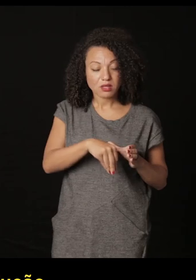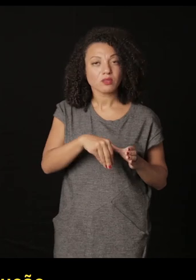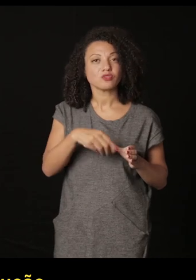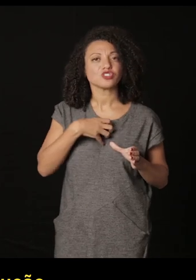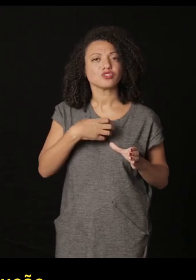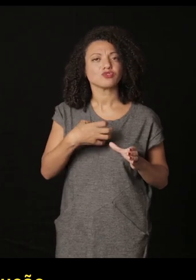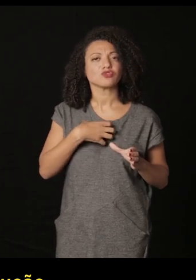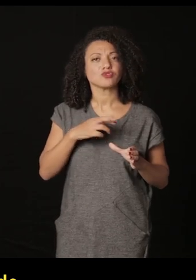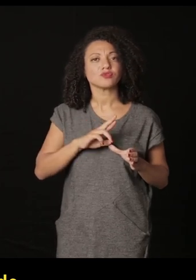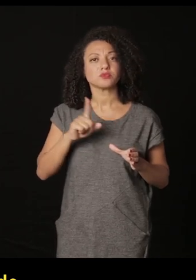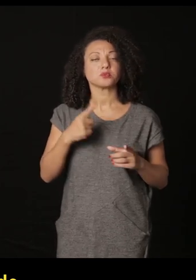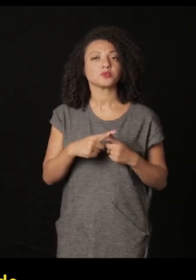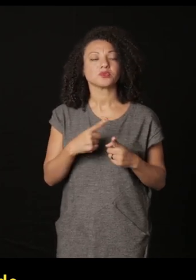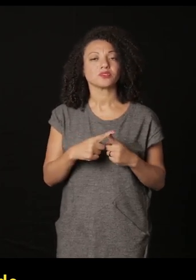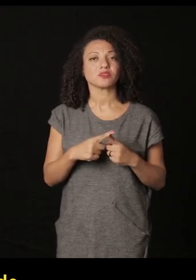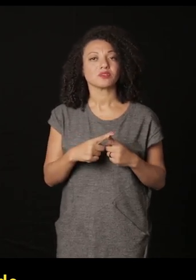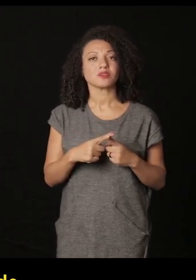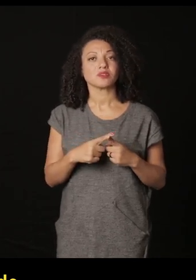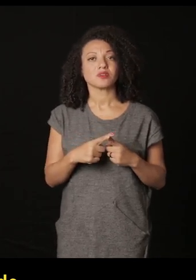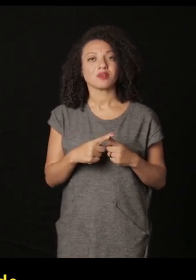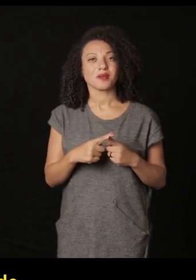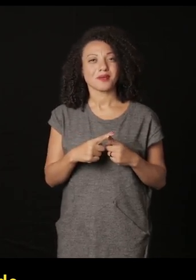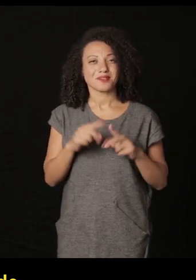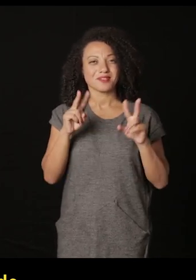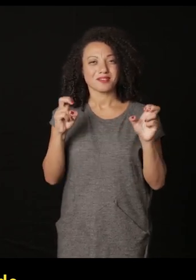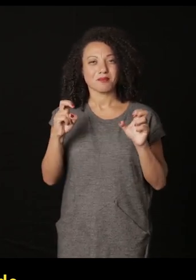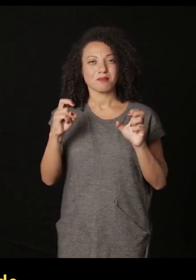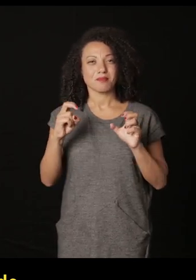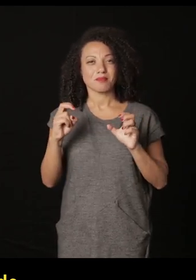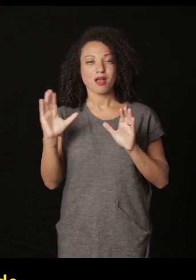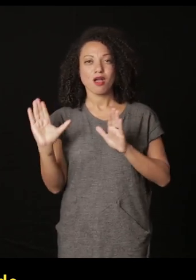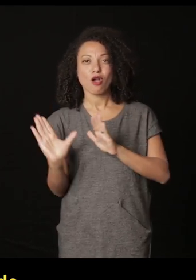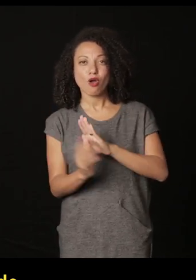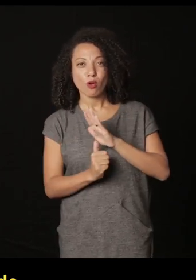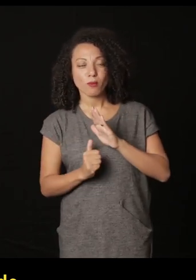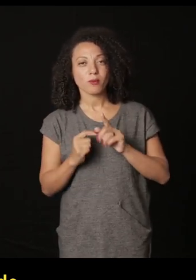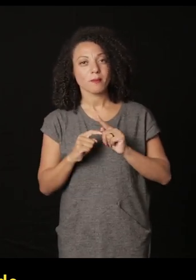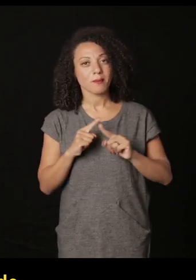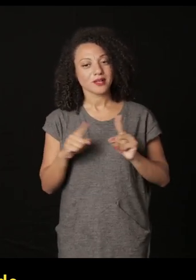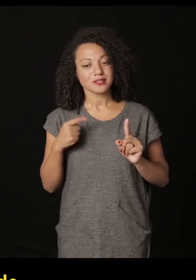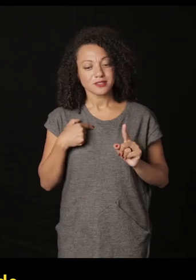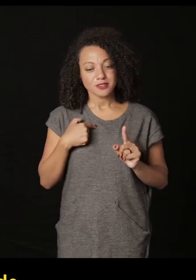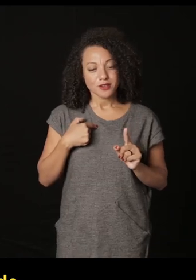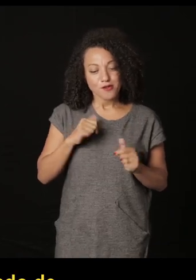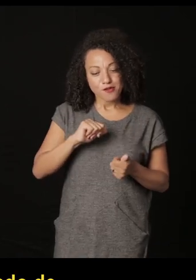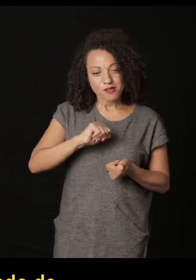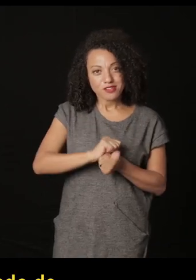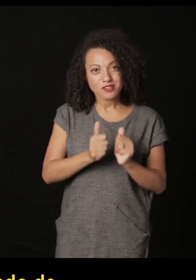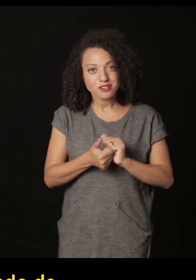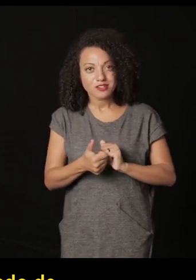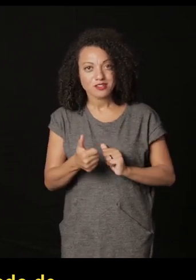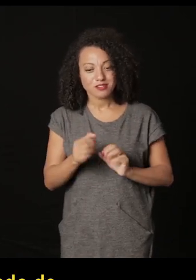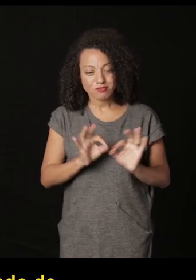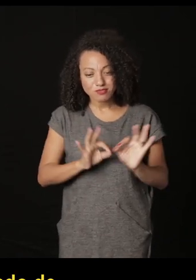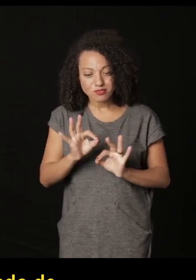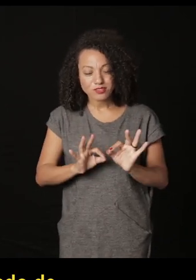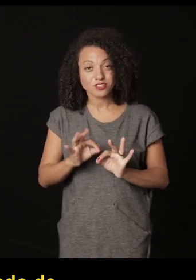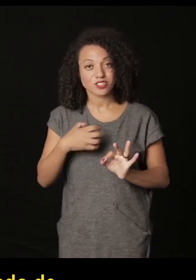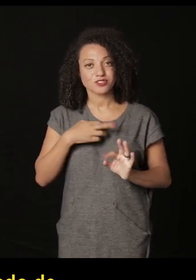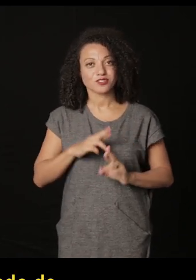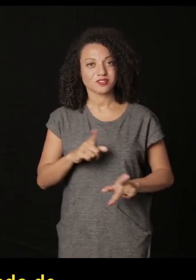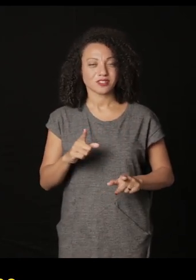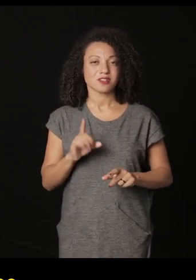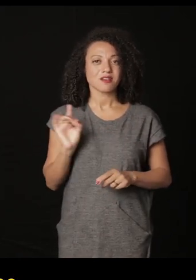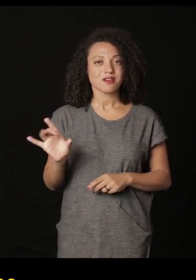tem uma solução diferente porque eu tratei do roubo de maneira diferente quer dizer cada roubo foi tratado